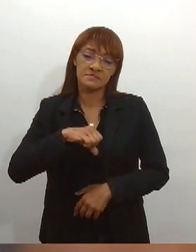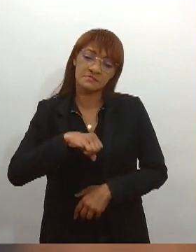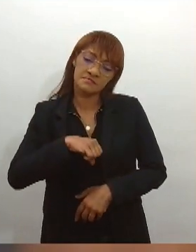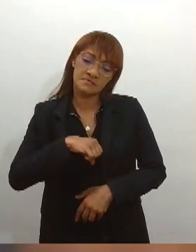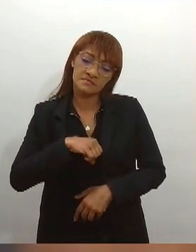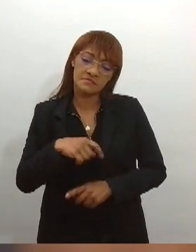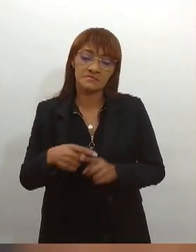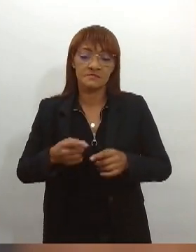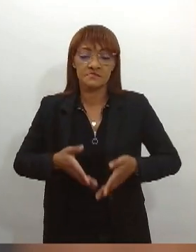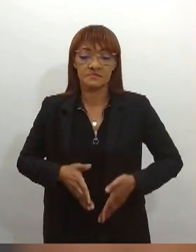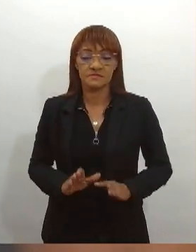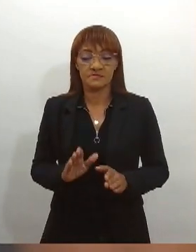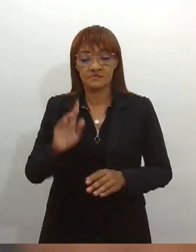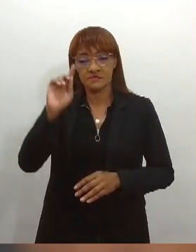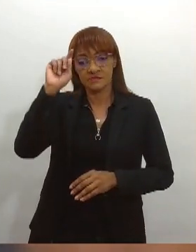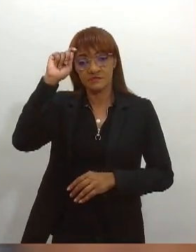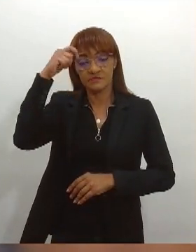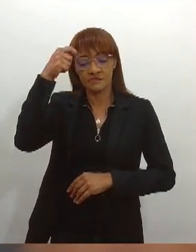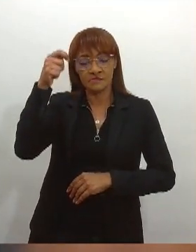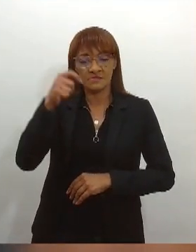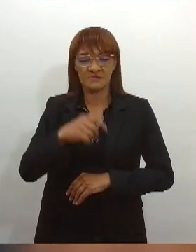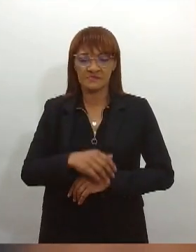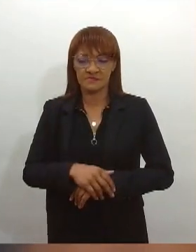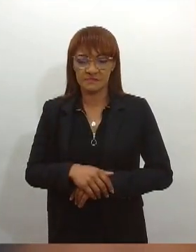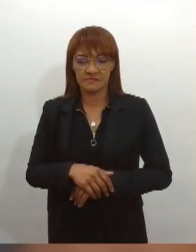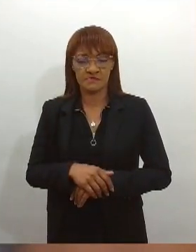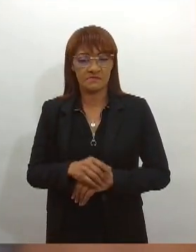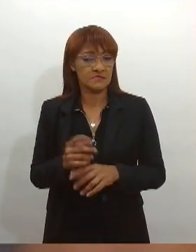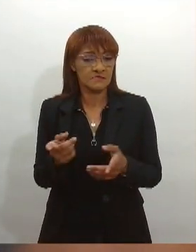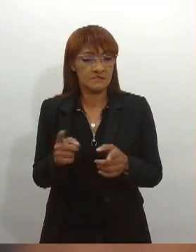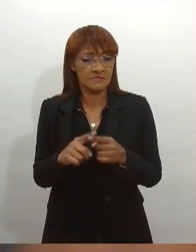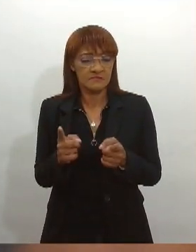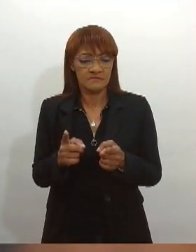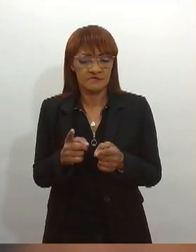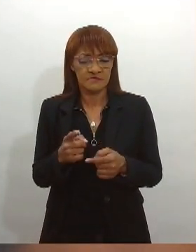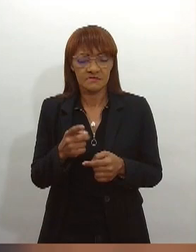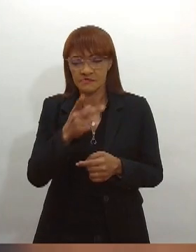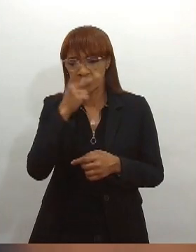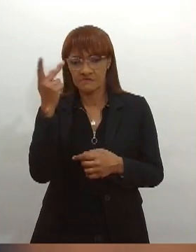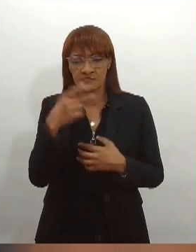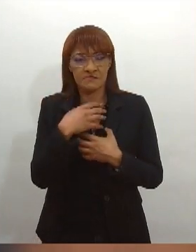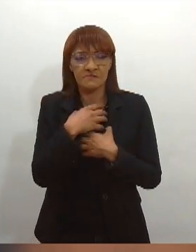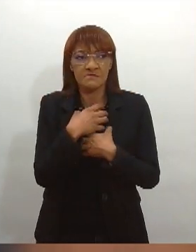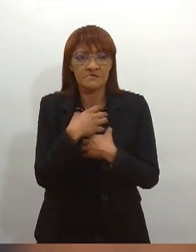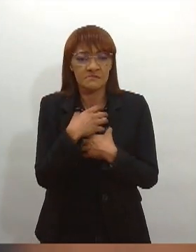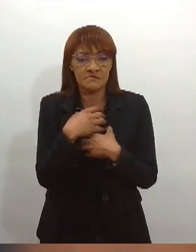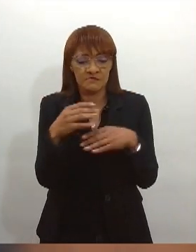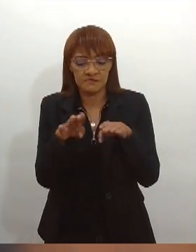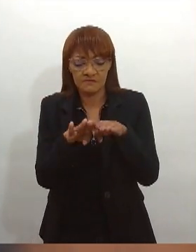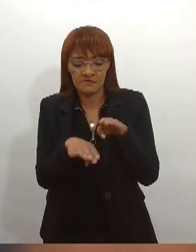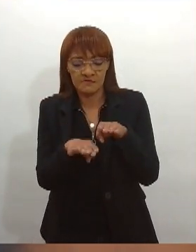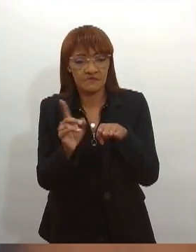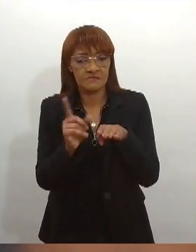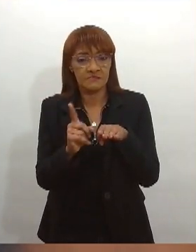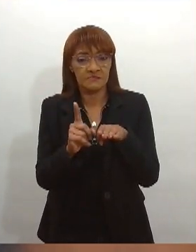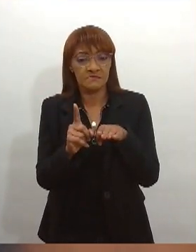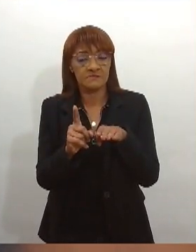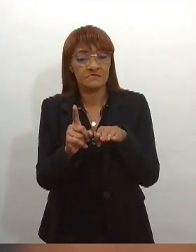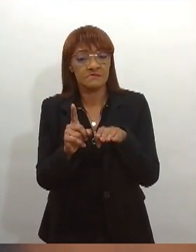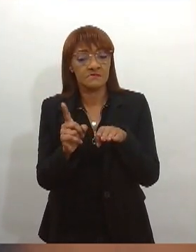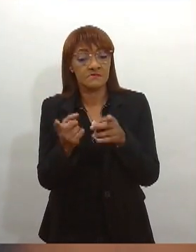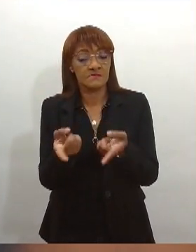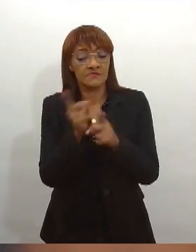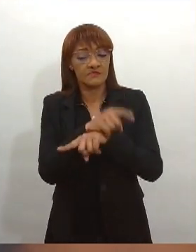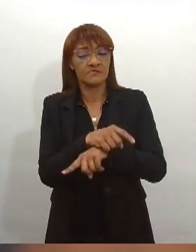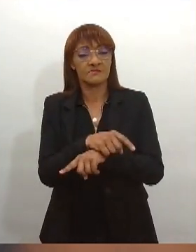E ser negro não é motivo para que a pessoa se sinta inferior a outro cidadão. Muito pelo contrário. O cidadão no Brasil,